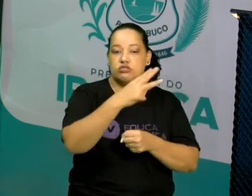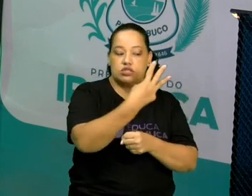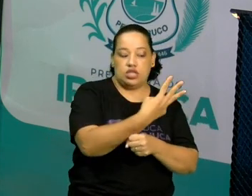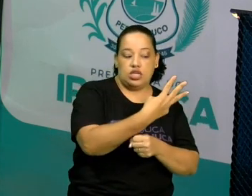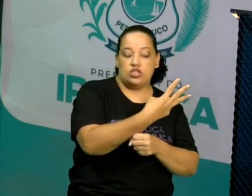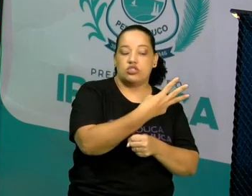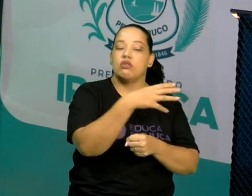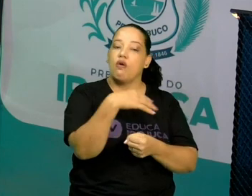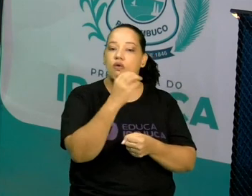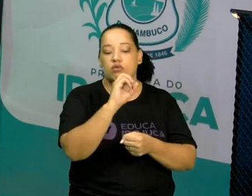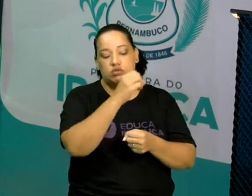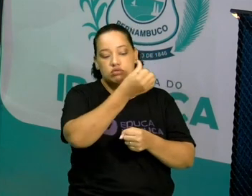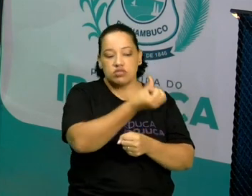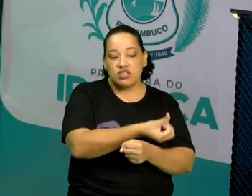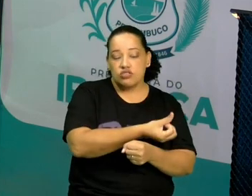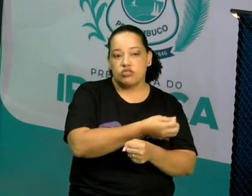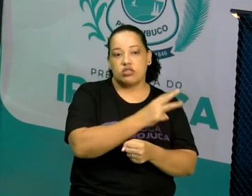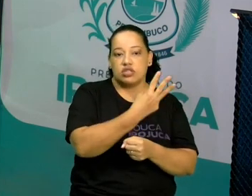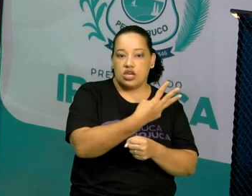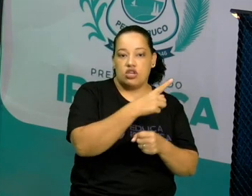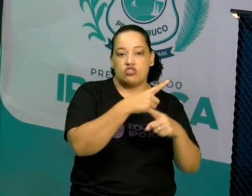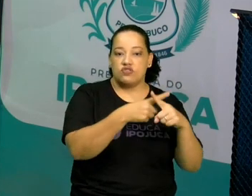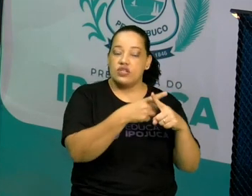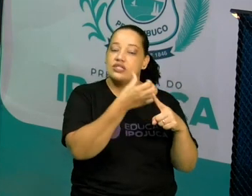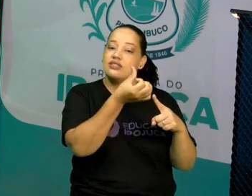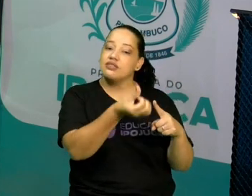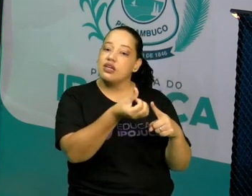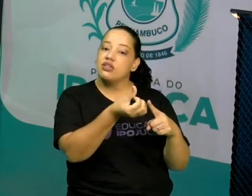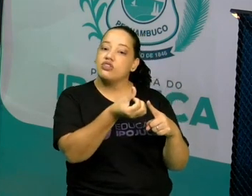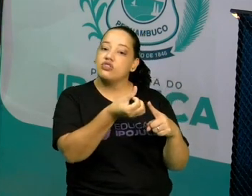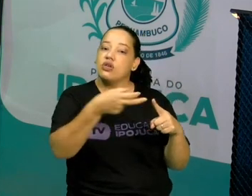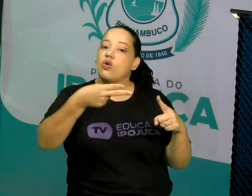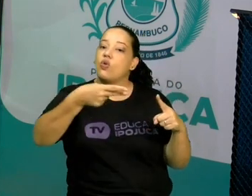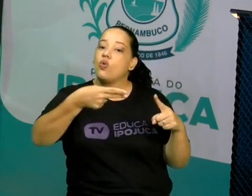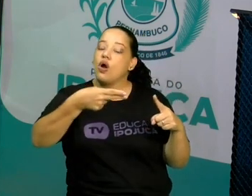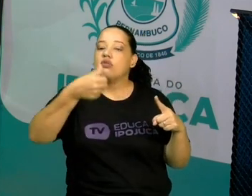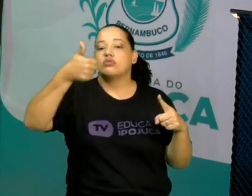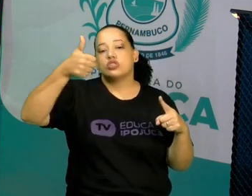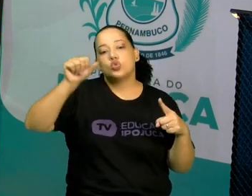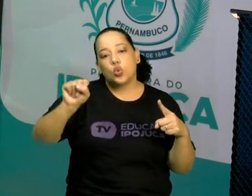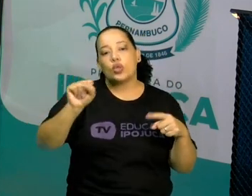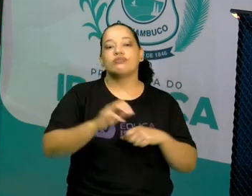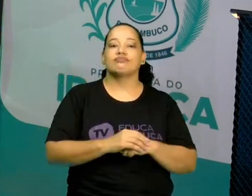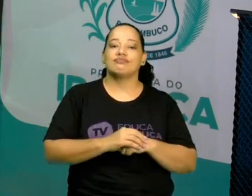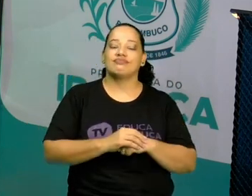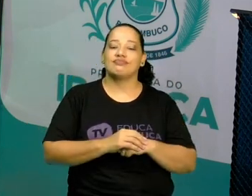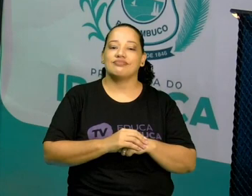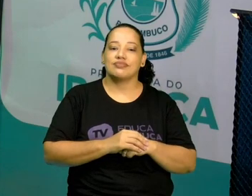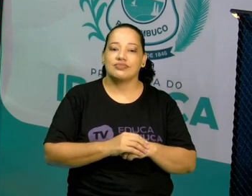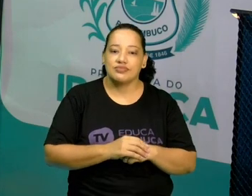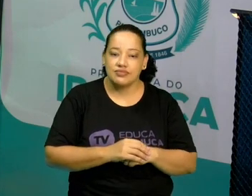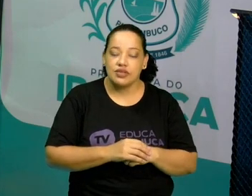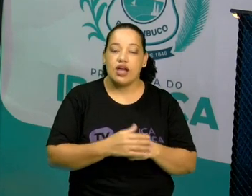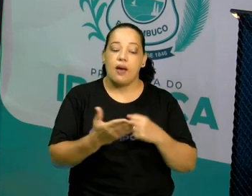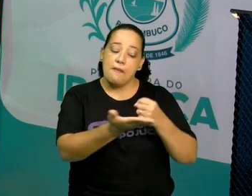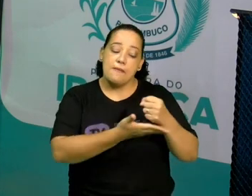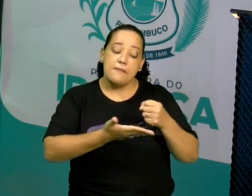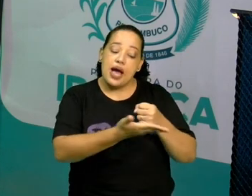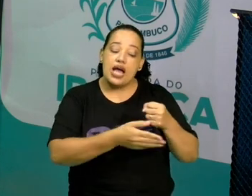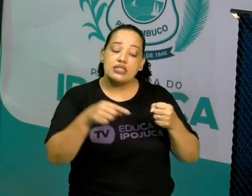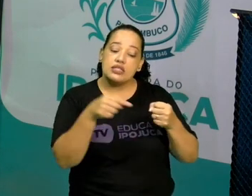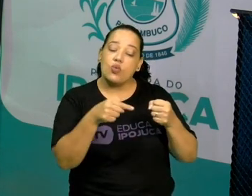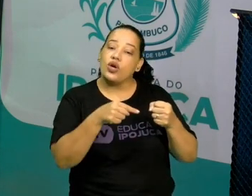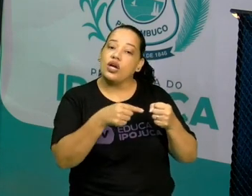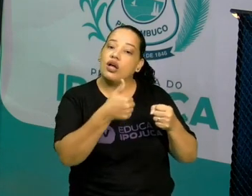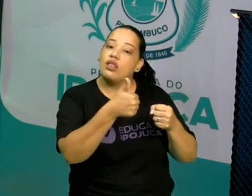6. Então, é 3 vezes 6, 18. Tá vendo como é fácil? E, já que a base é